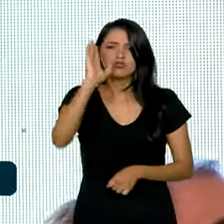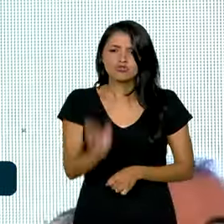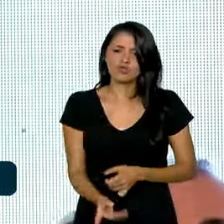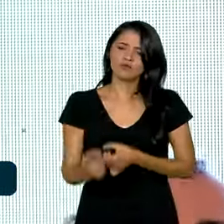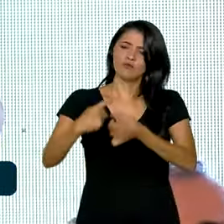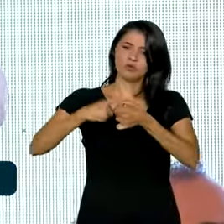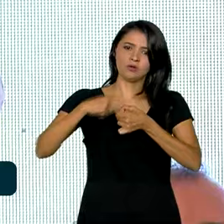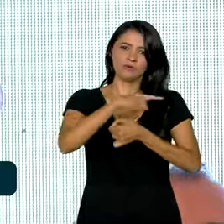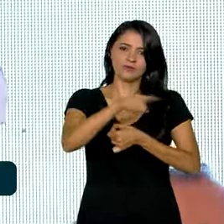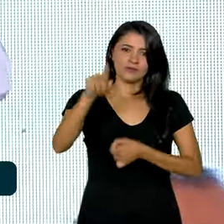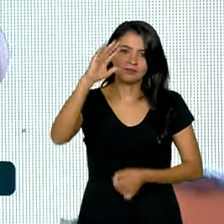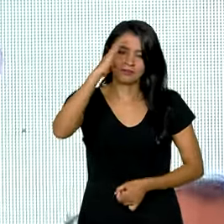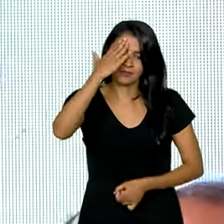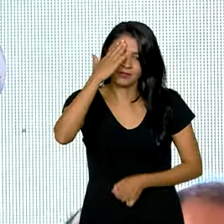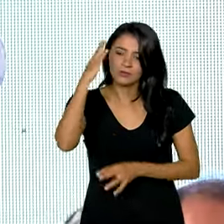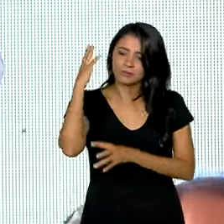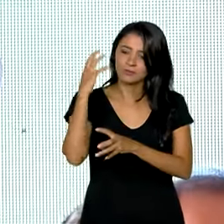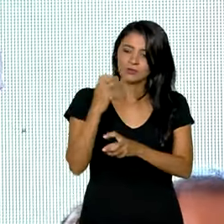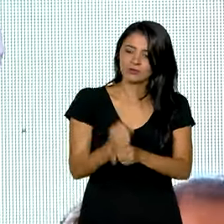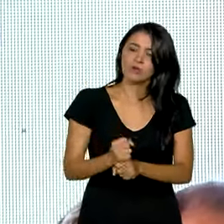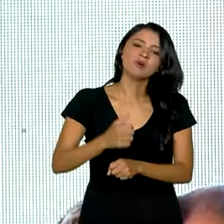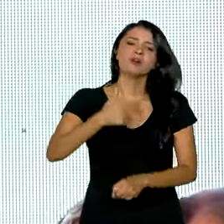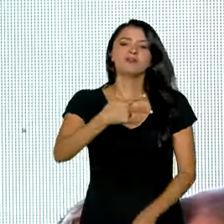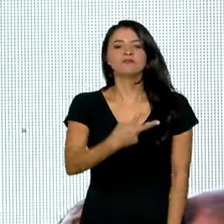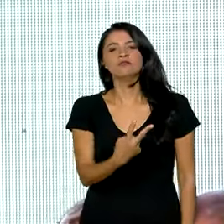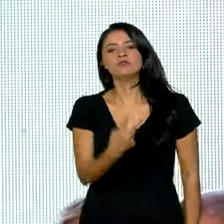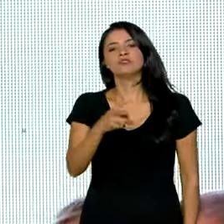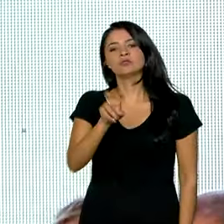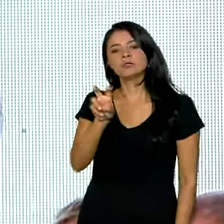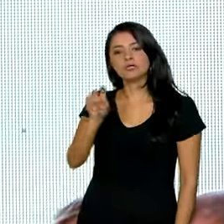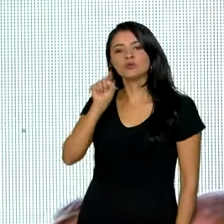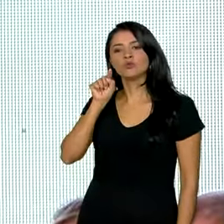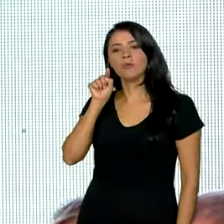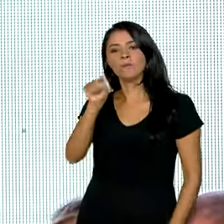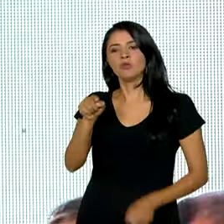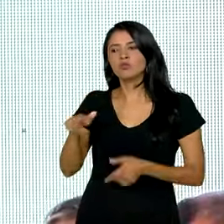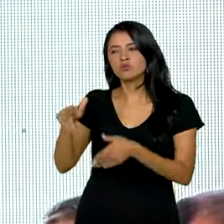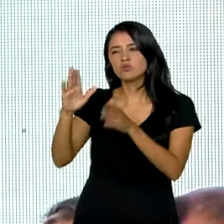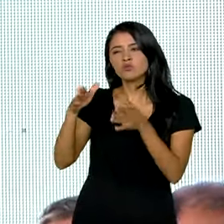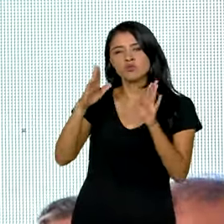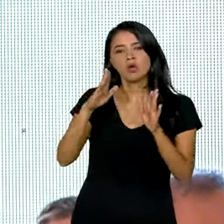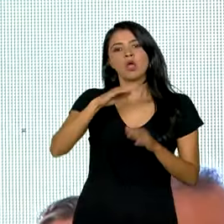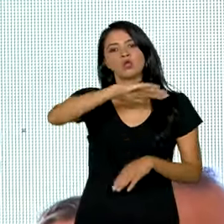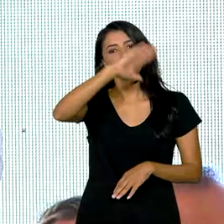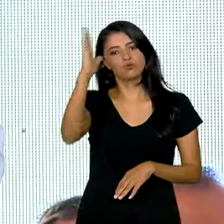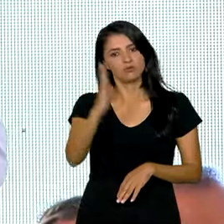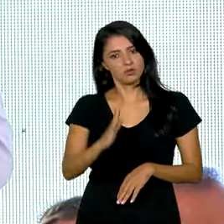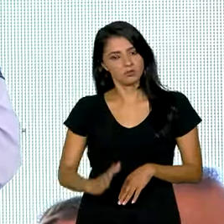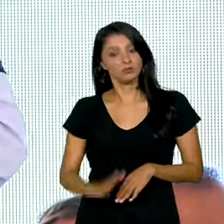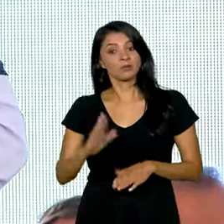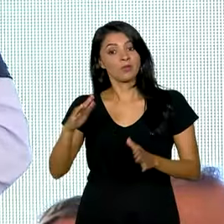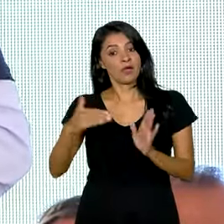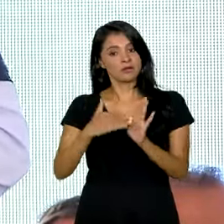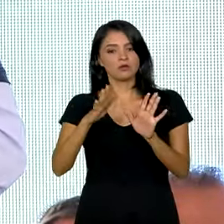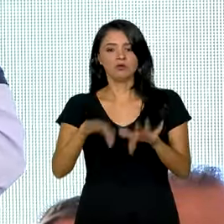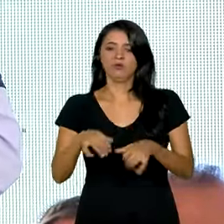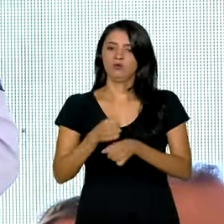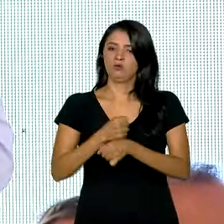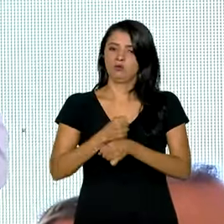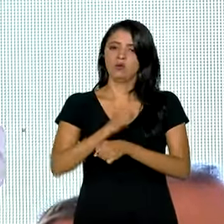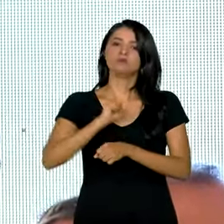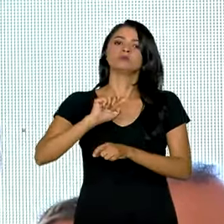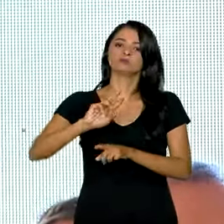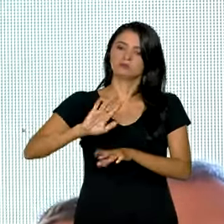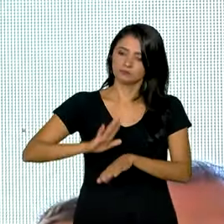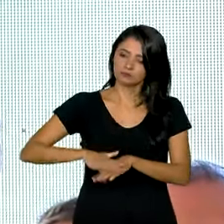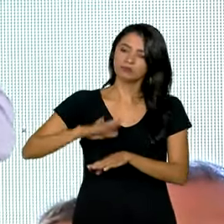vocês terem uma ideia, cerca de 25 mil unidades habitacionais pelo país. E até o final do ano, serão mais